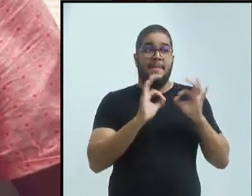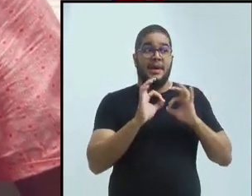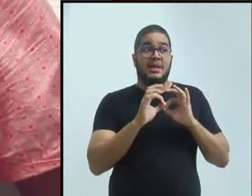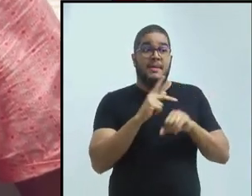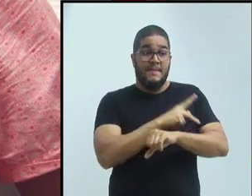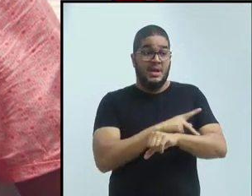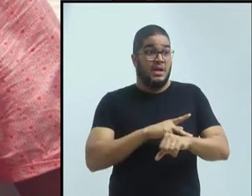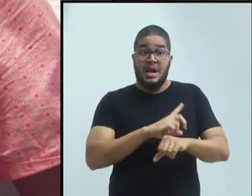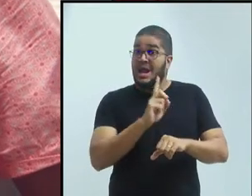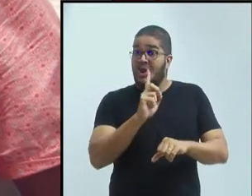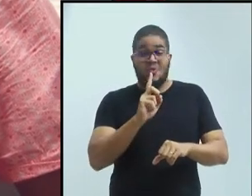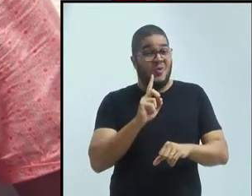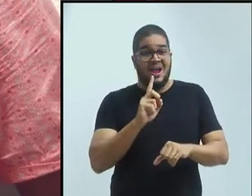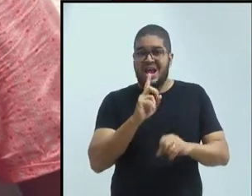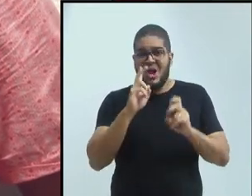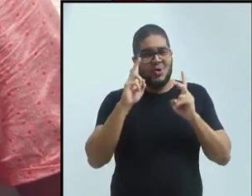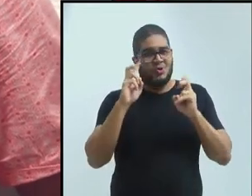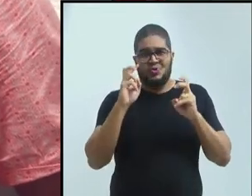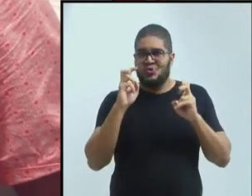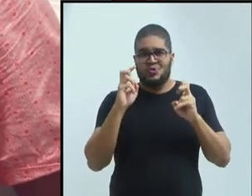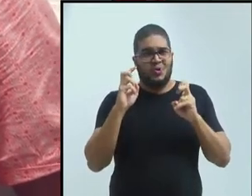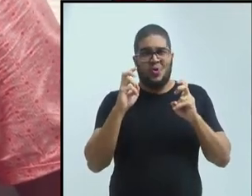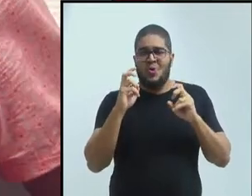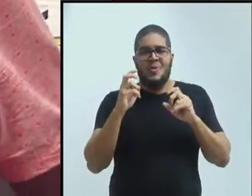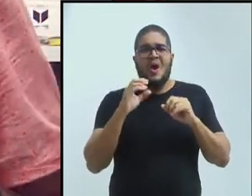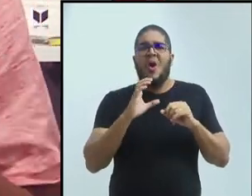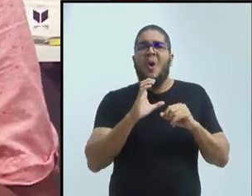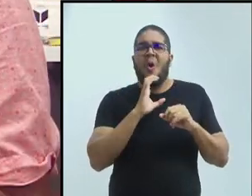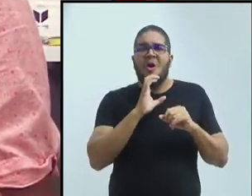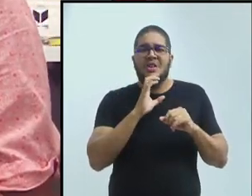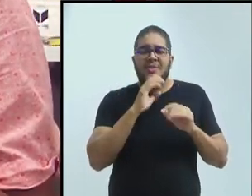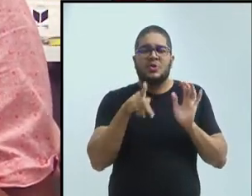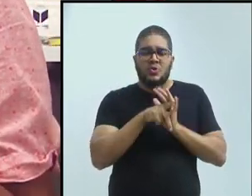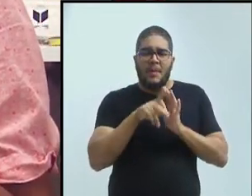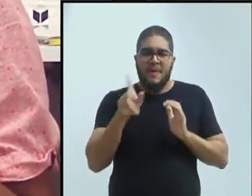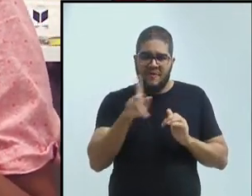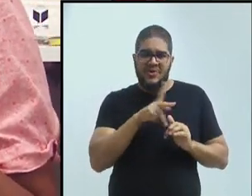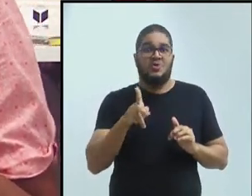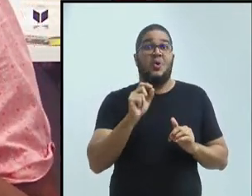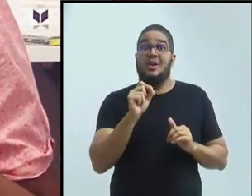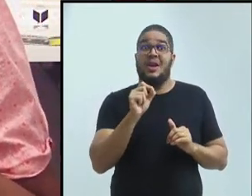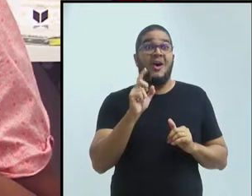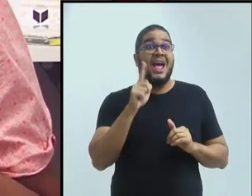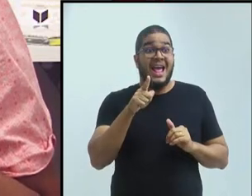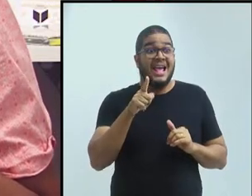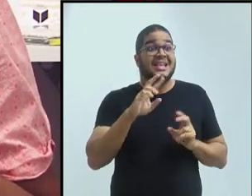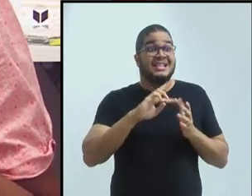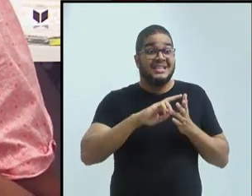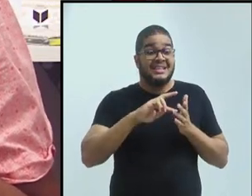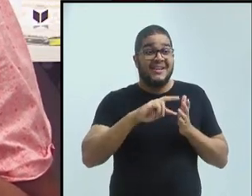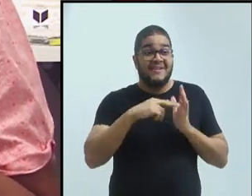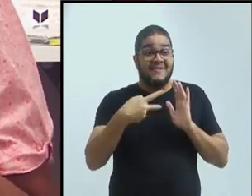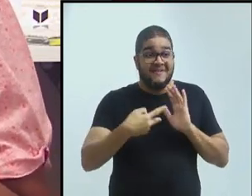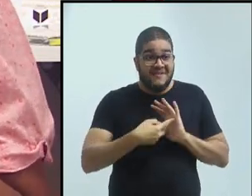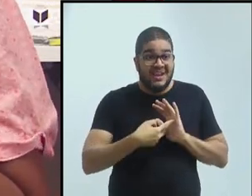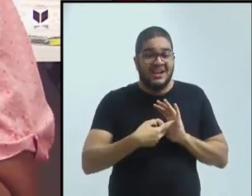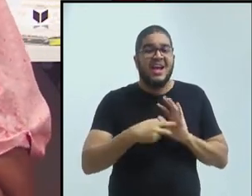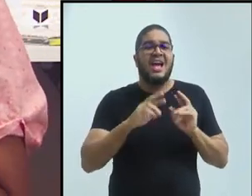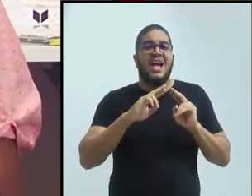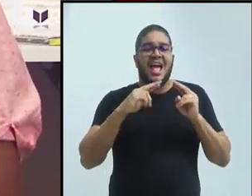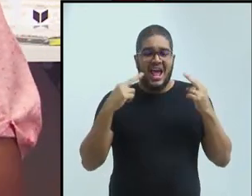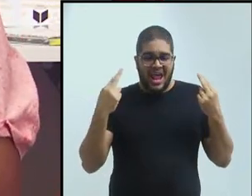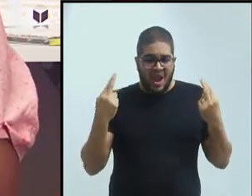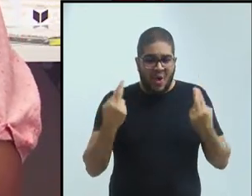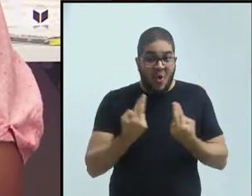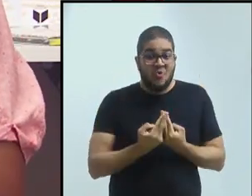não se referia aos conhecimentos dos professores de língua portuguesa, se referia às reuniões quinzenais, que são chamadas de reuniões de